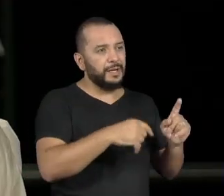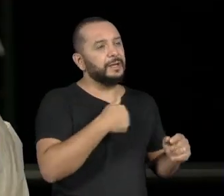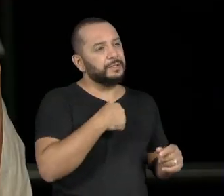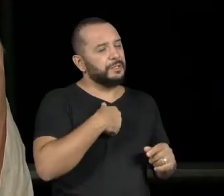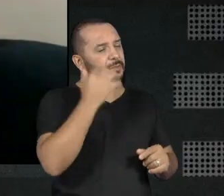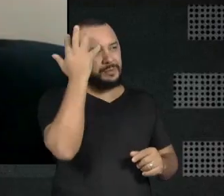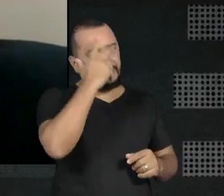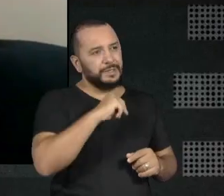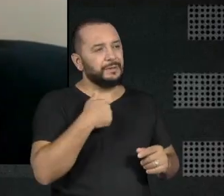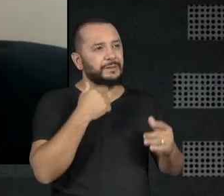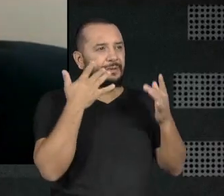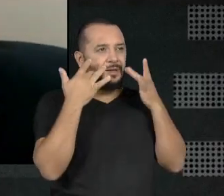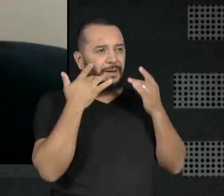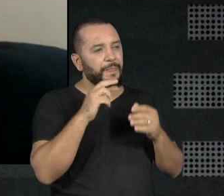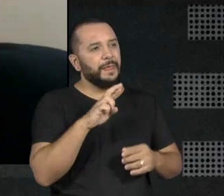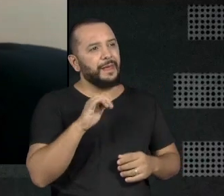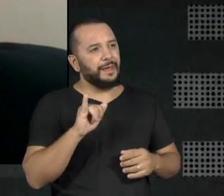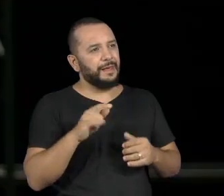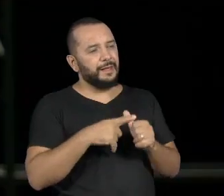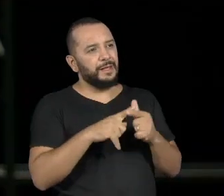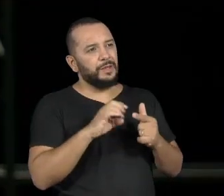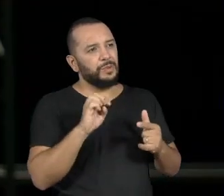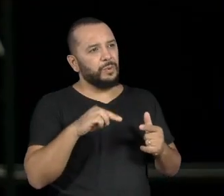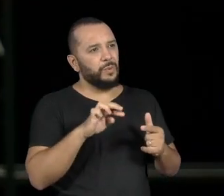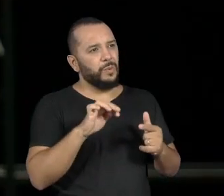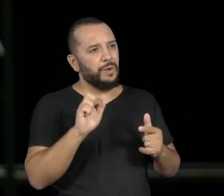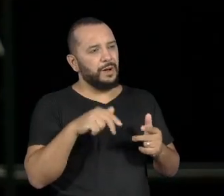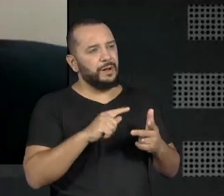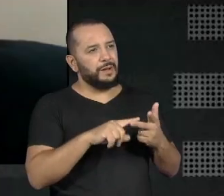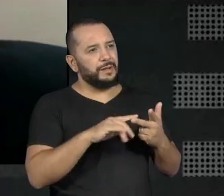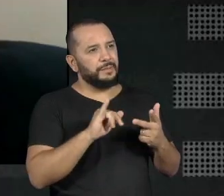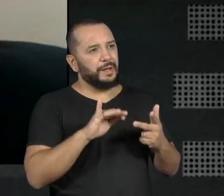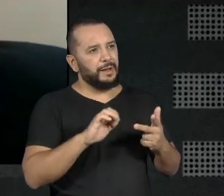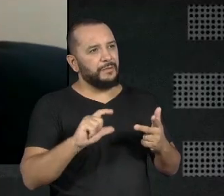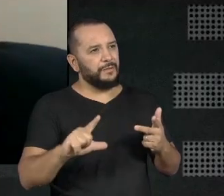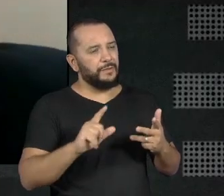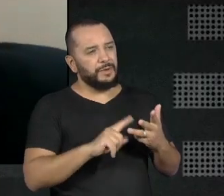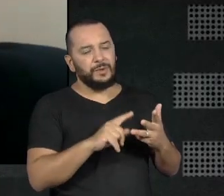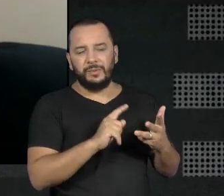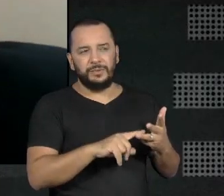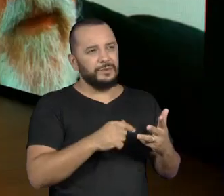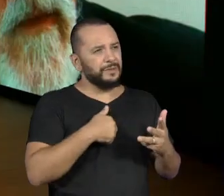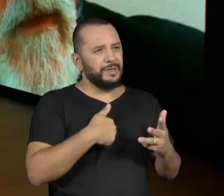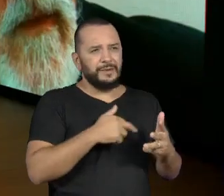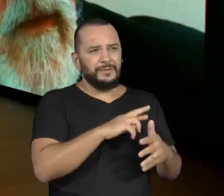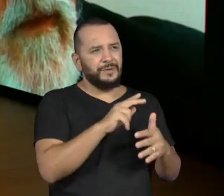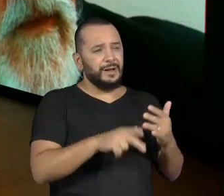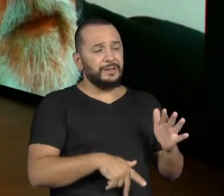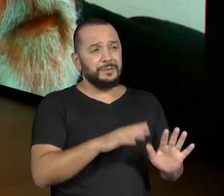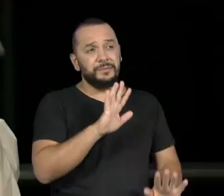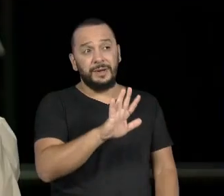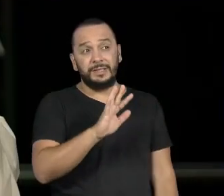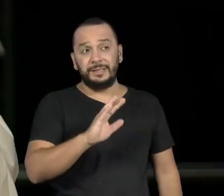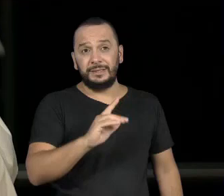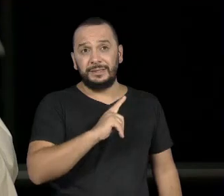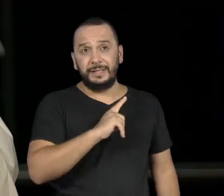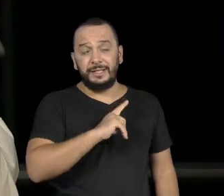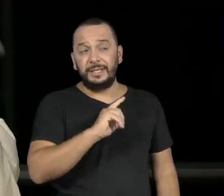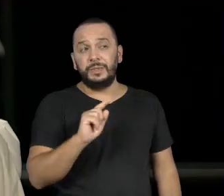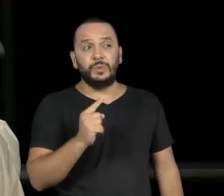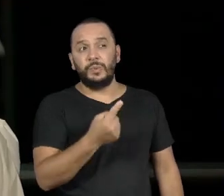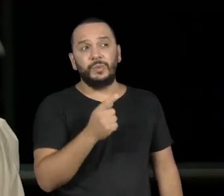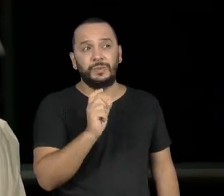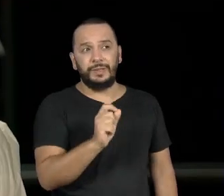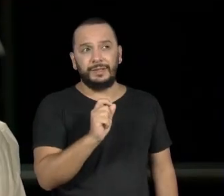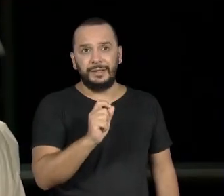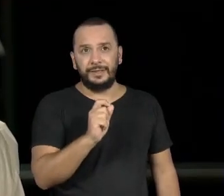espetáculos, né? Rei Lear, Dom Juan, seu impecável, Iago de Otelo. Mas a gente não pode deixar de destacar